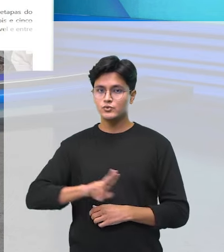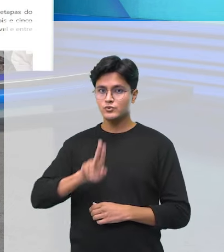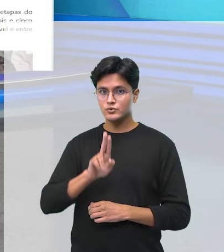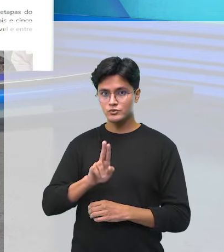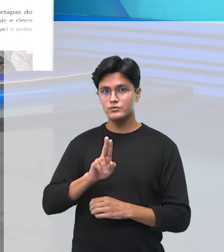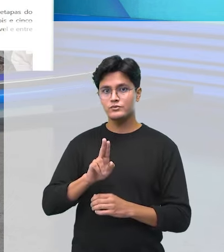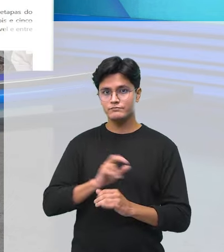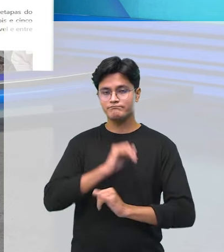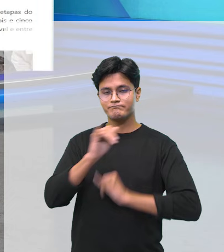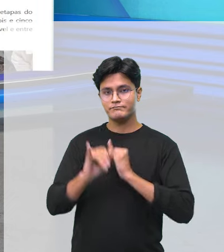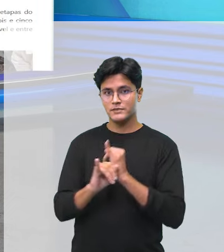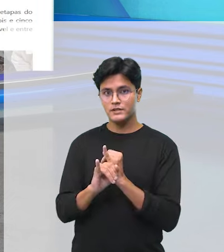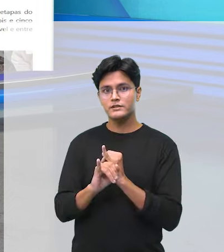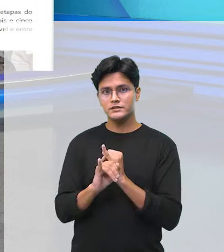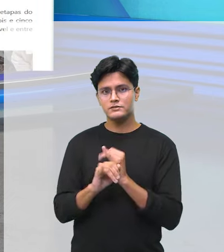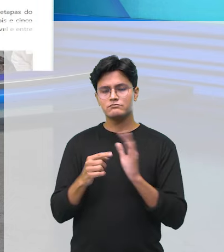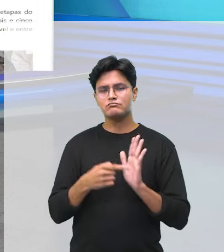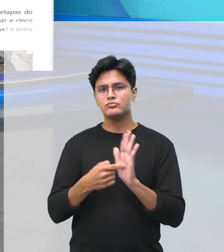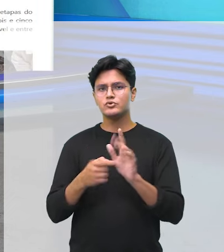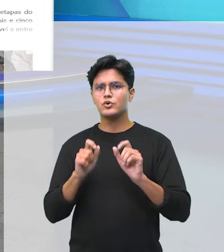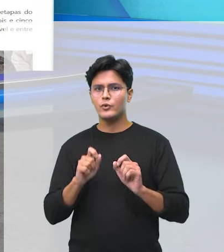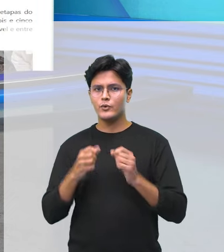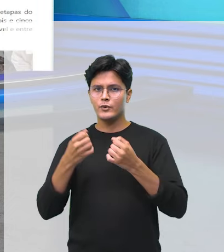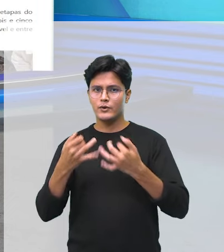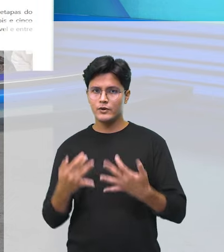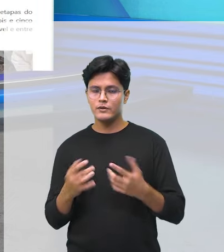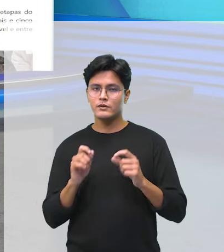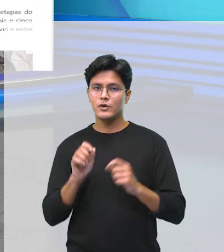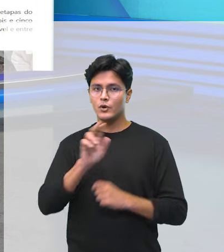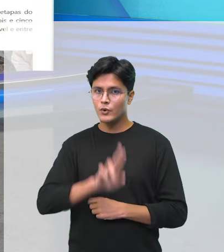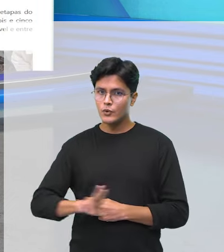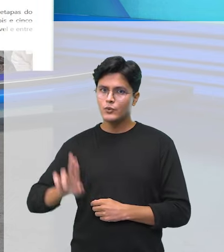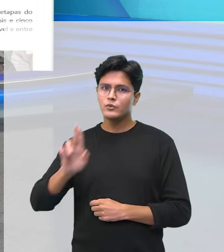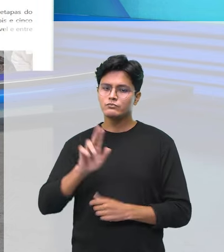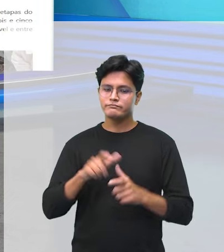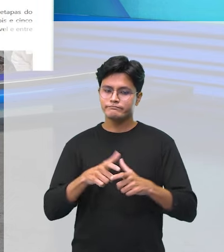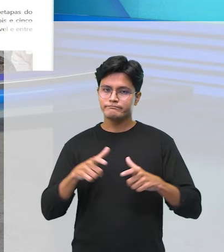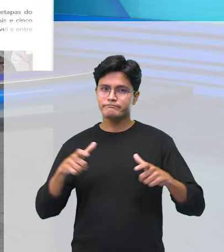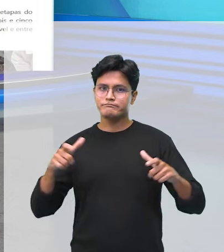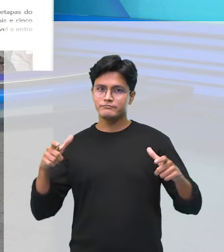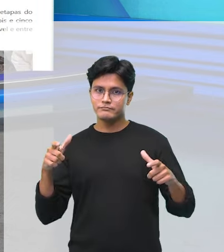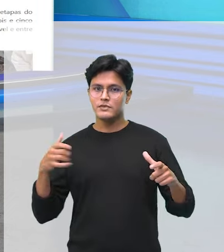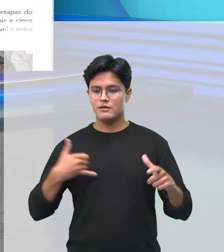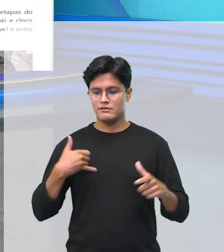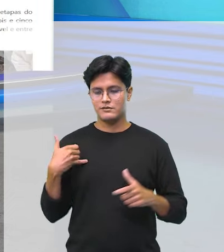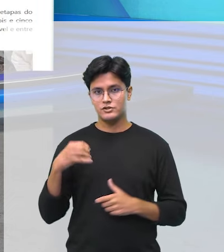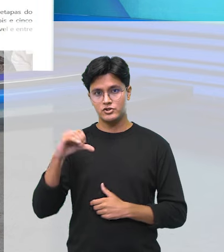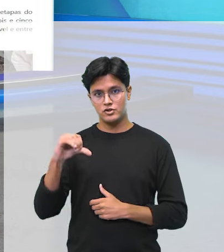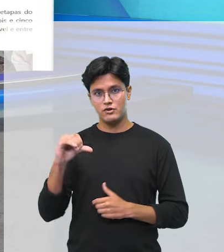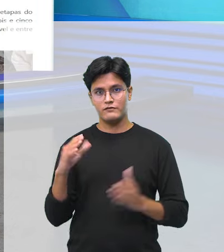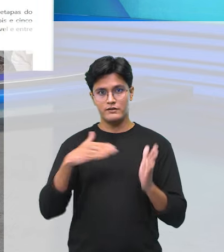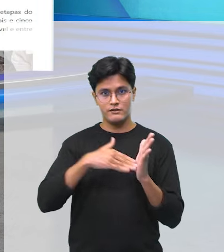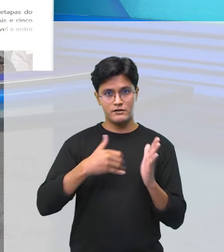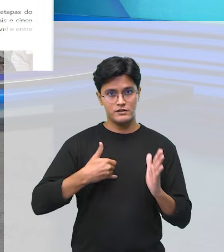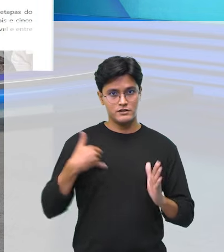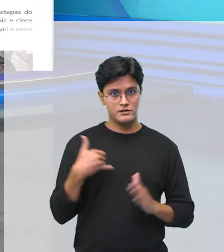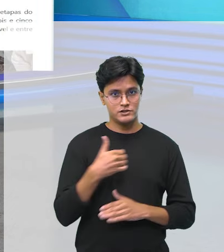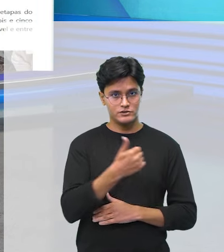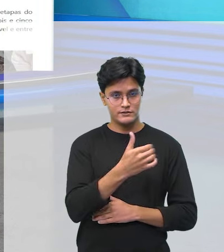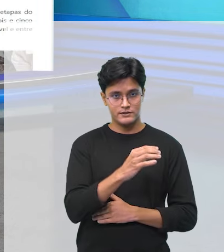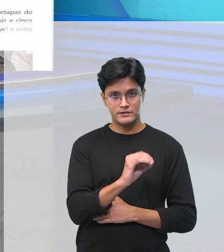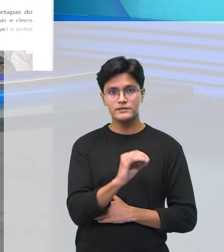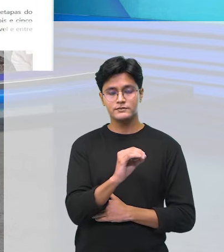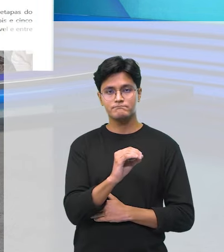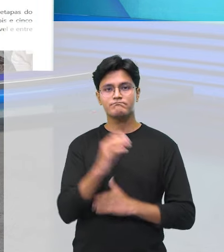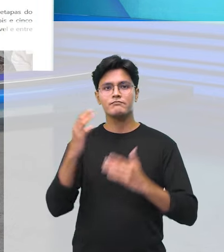crescimento significativo na proporção de usuários da rede na faixa de 9 a 10 anos. A psicóloga do